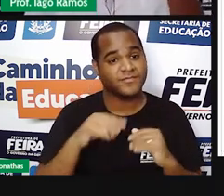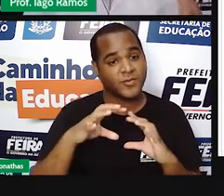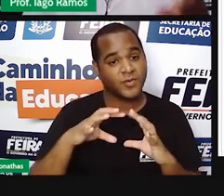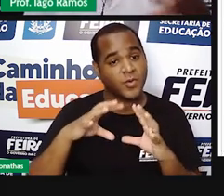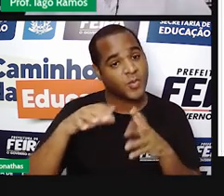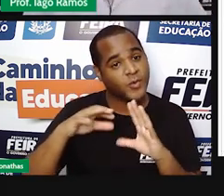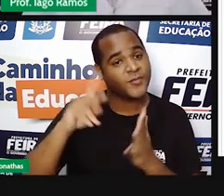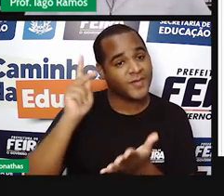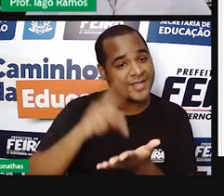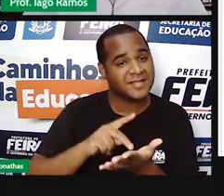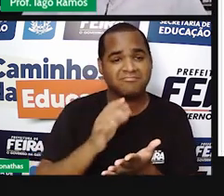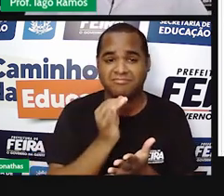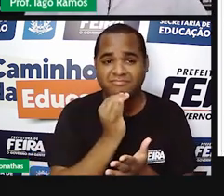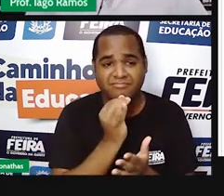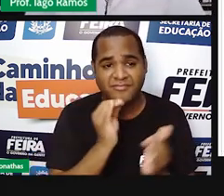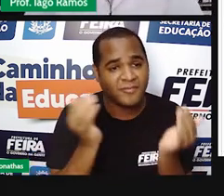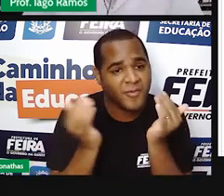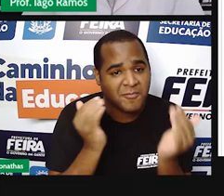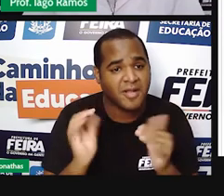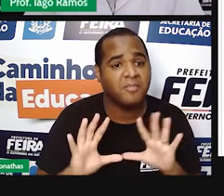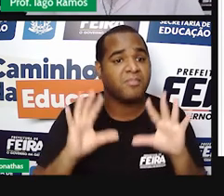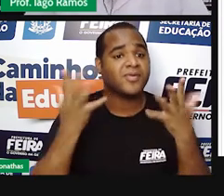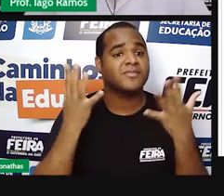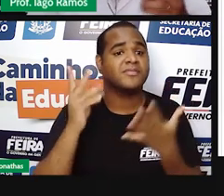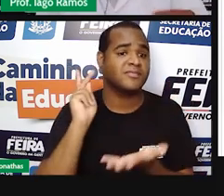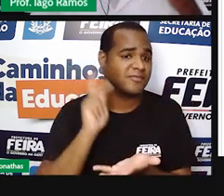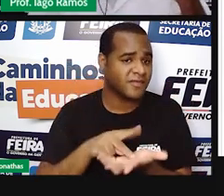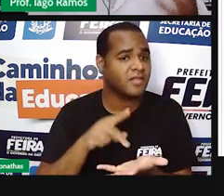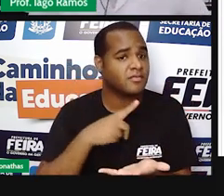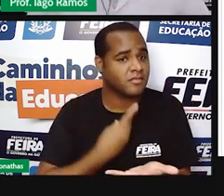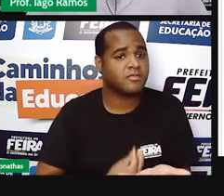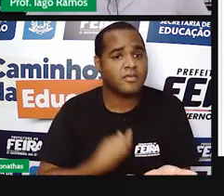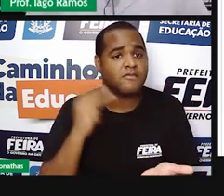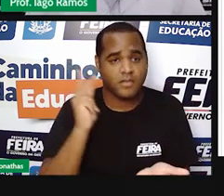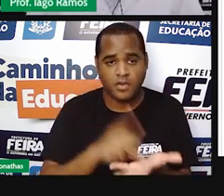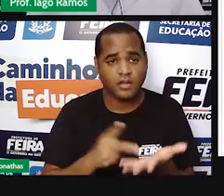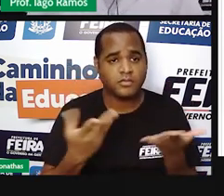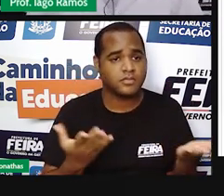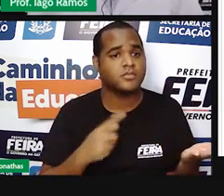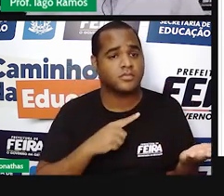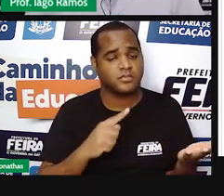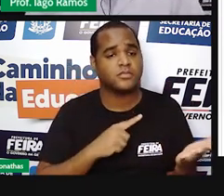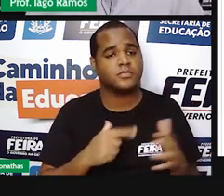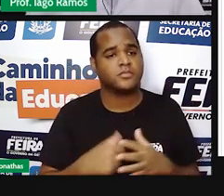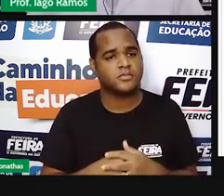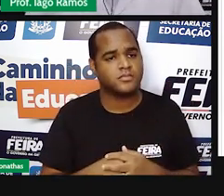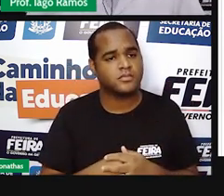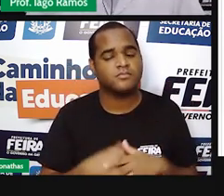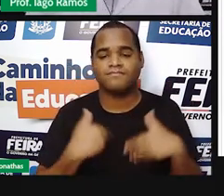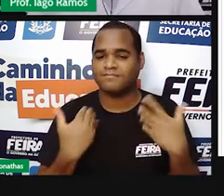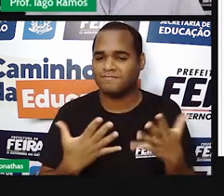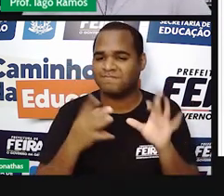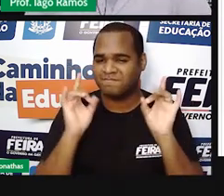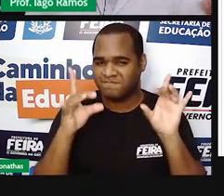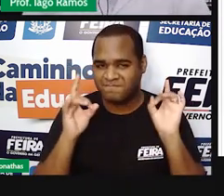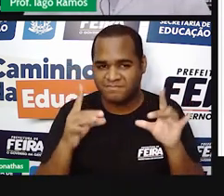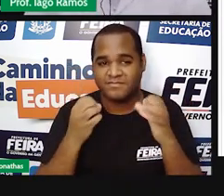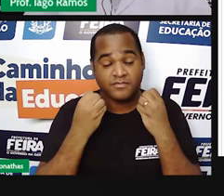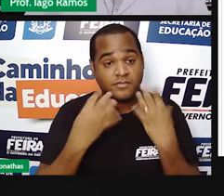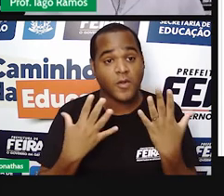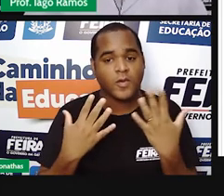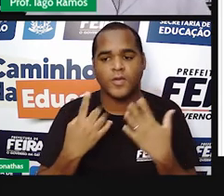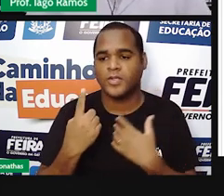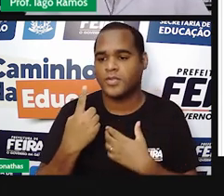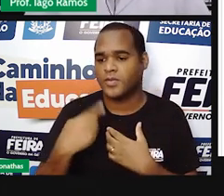real. Essa situação é uma situação do mundo real. Aconteceu de fato, né? E isso é o que é bacana. É o que